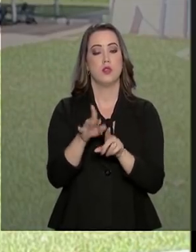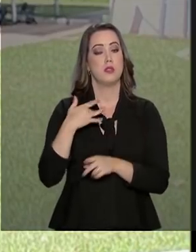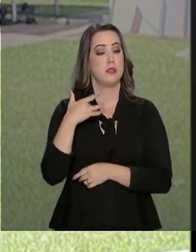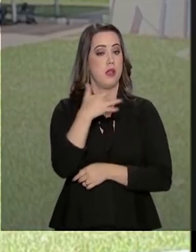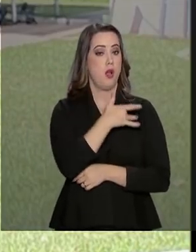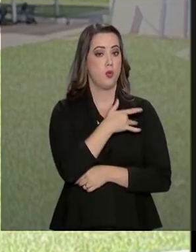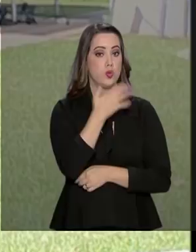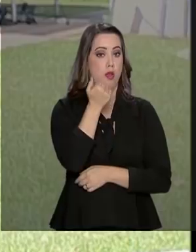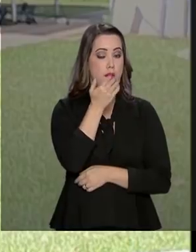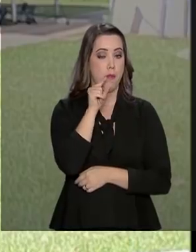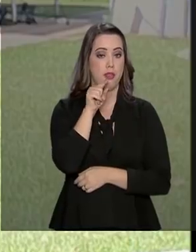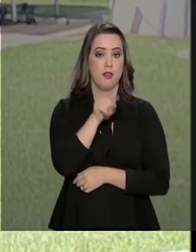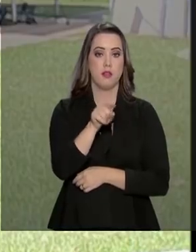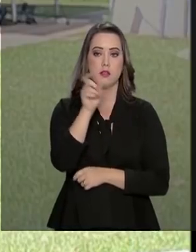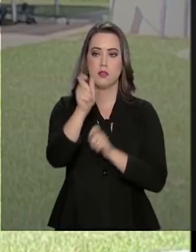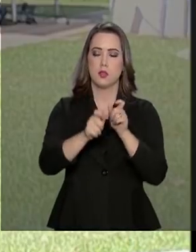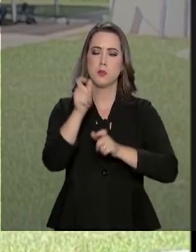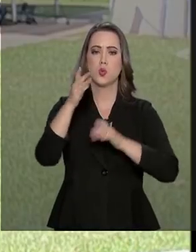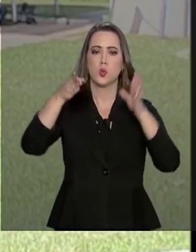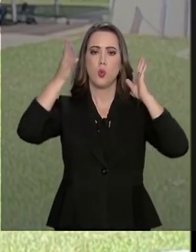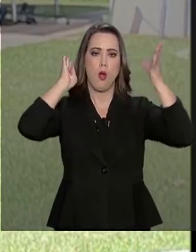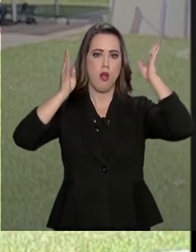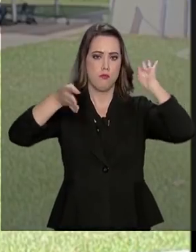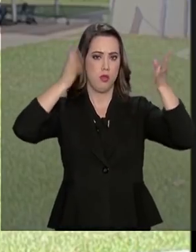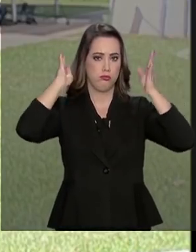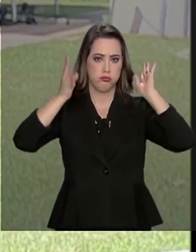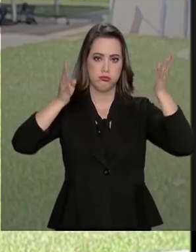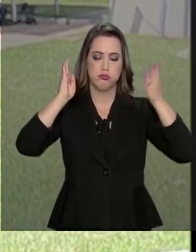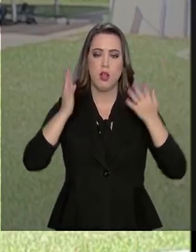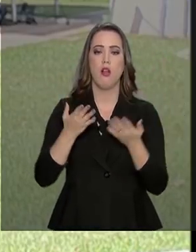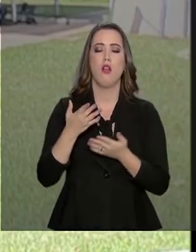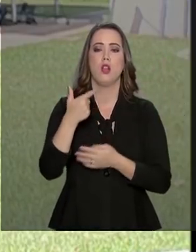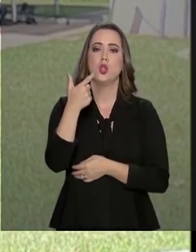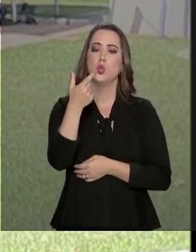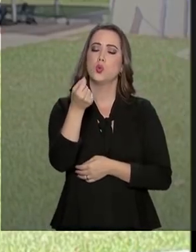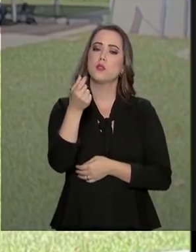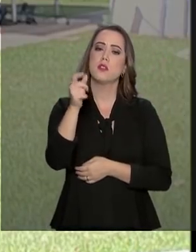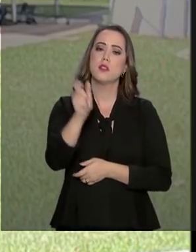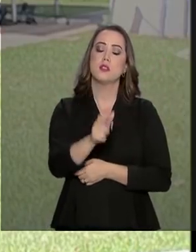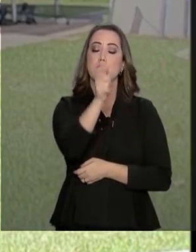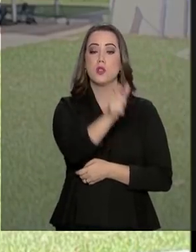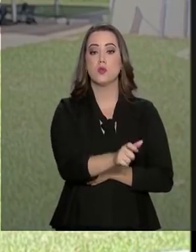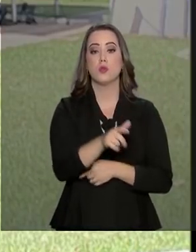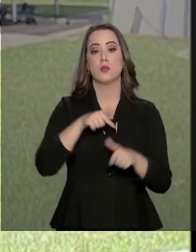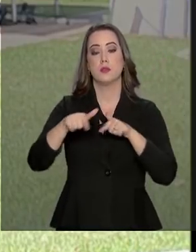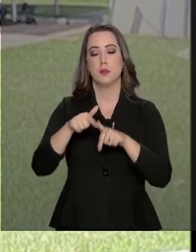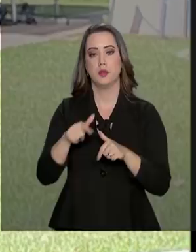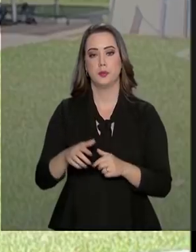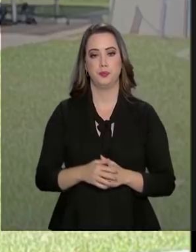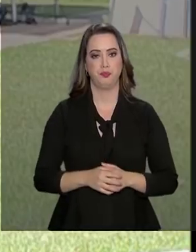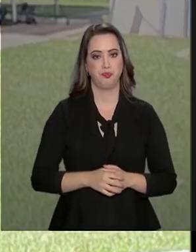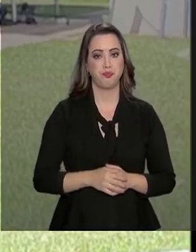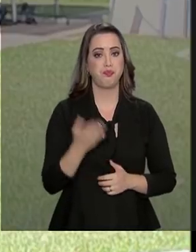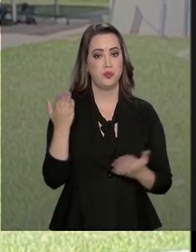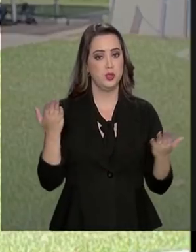saúde e alimentação aos caminhoneiros com efetivo aí de 200 homens na Operação Radar Na